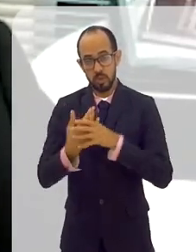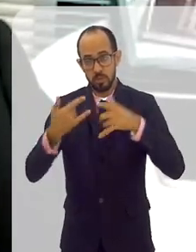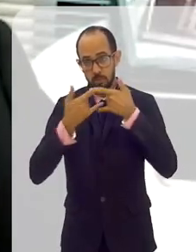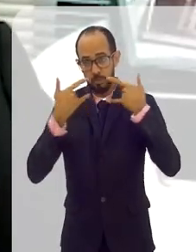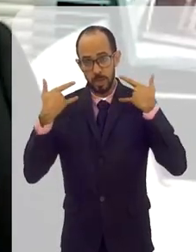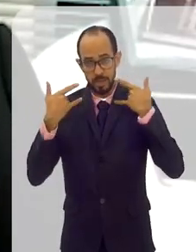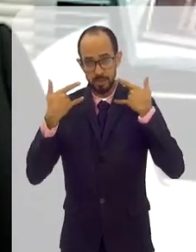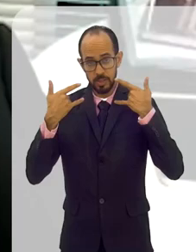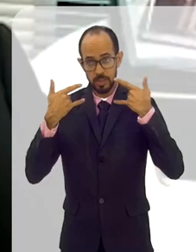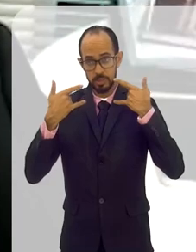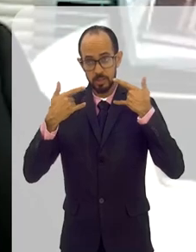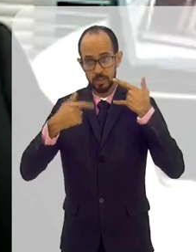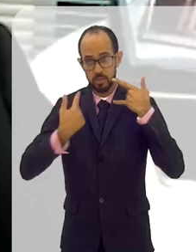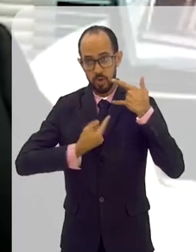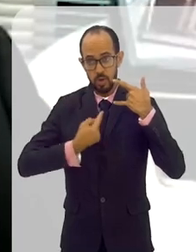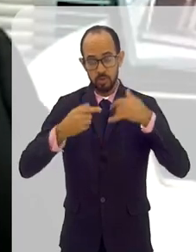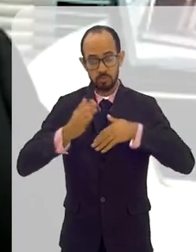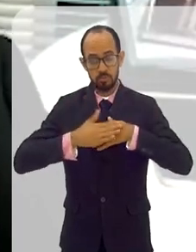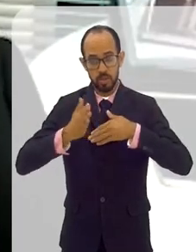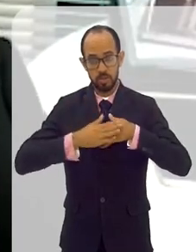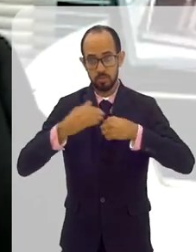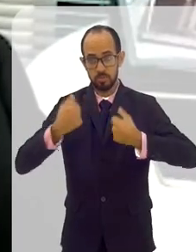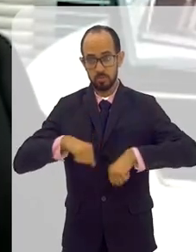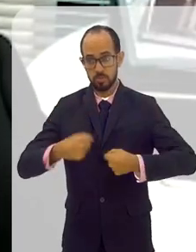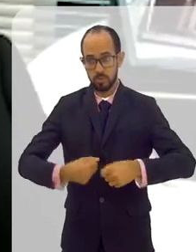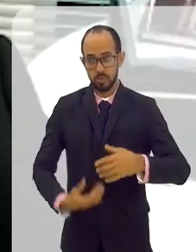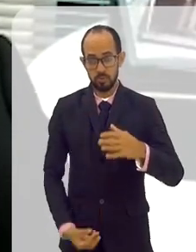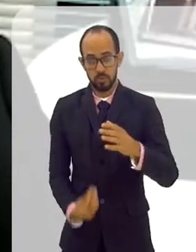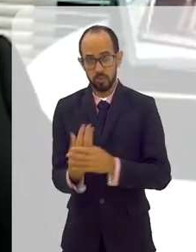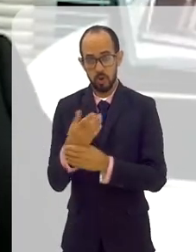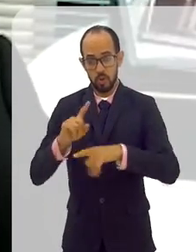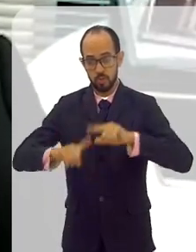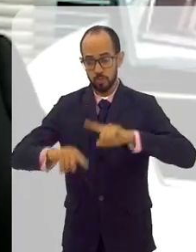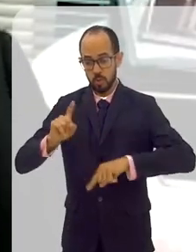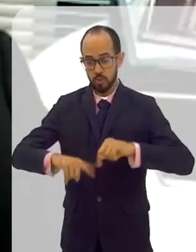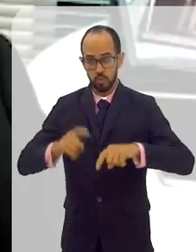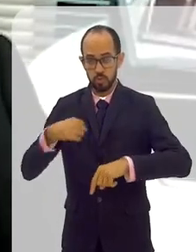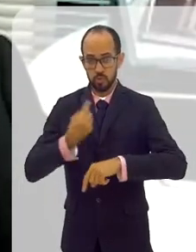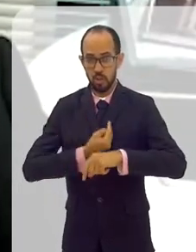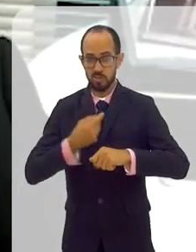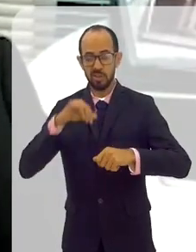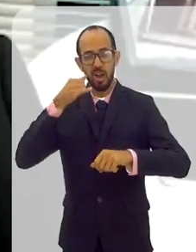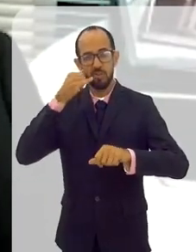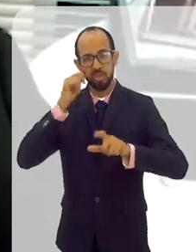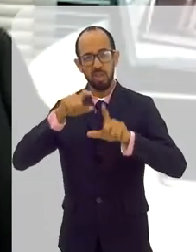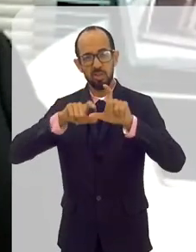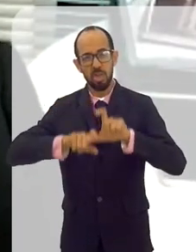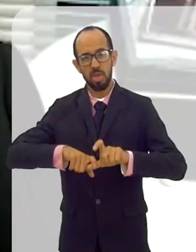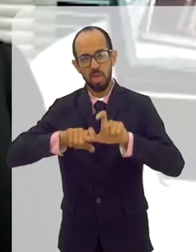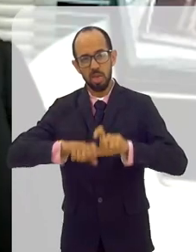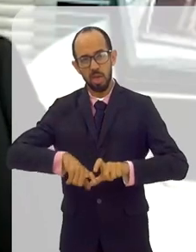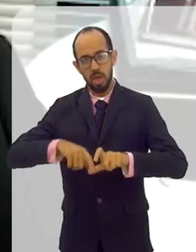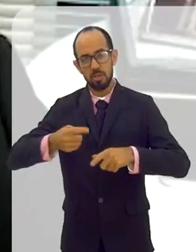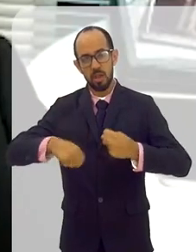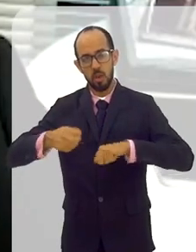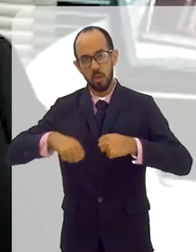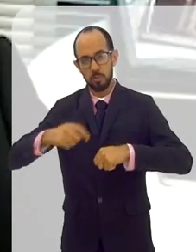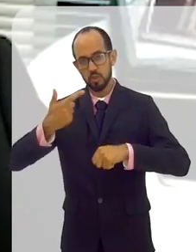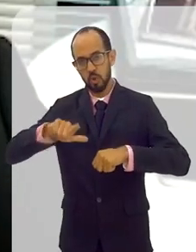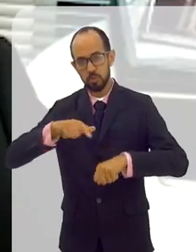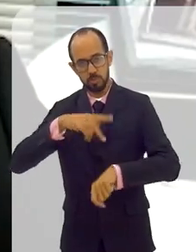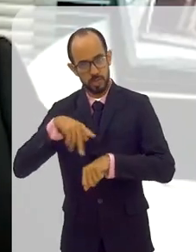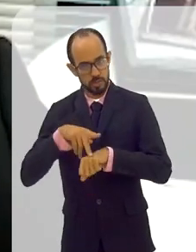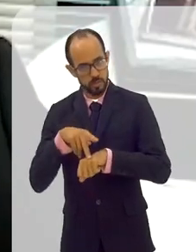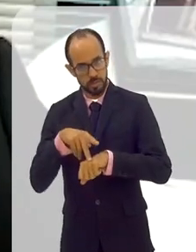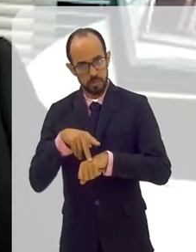mesmos para vender para os brasileiros. Nós temos que produzir nossos insumos e ficar menos dependentes